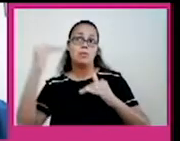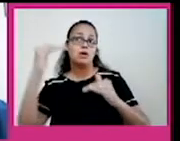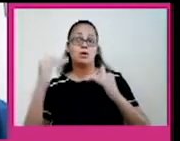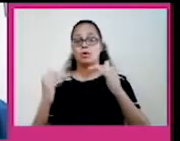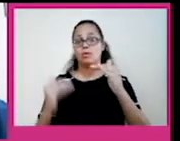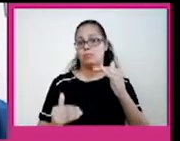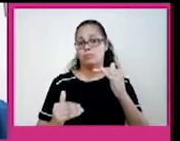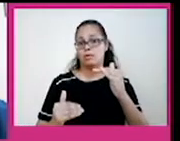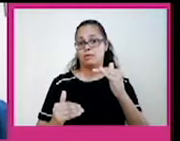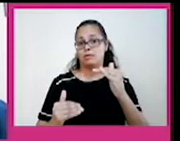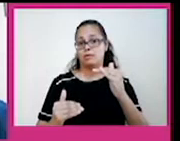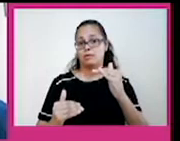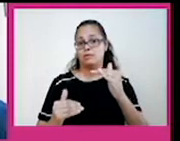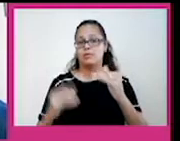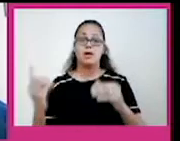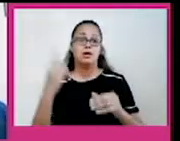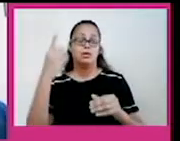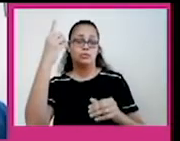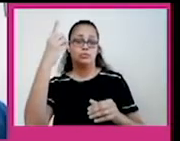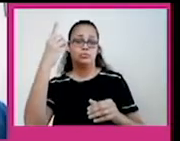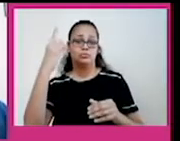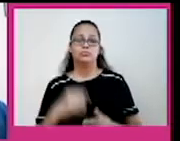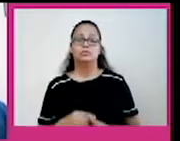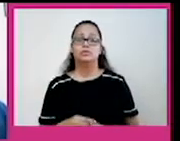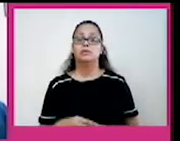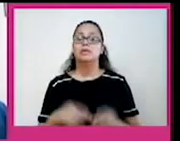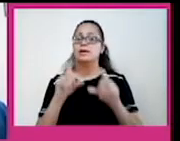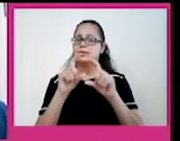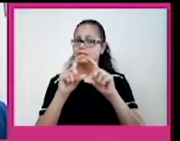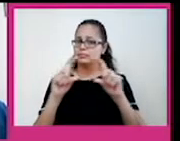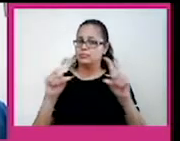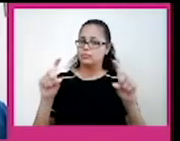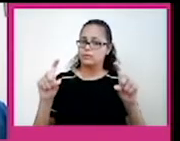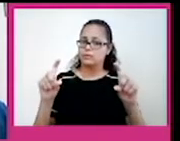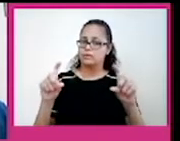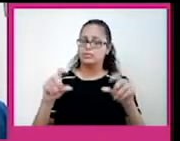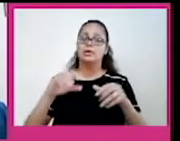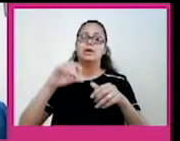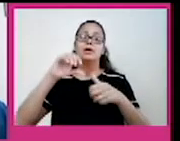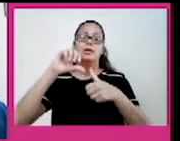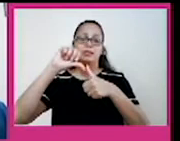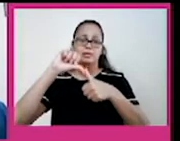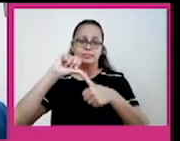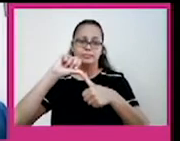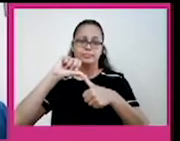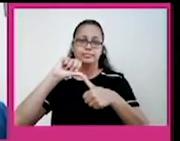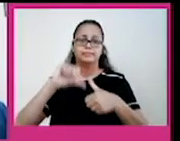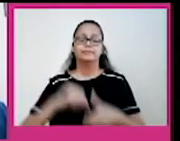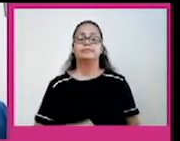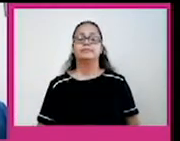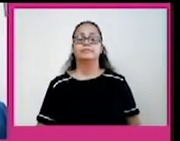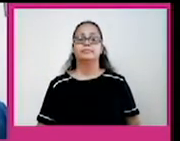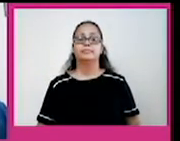áreas mais escuras, acima de 2.000 metros. Certo? Então essa é faixa estreita aqui da América, entre a América do Norte e a América